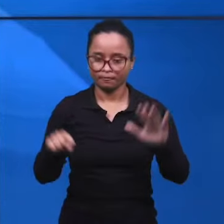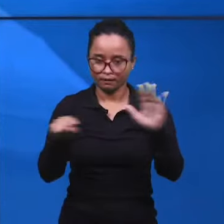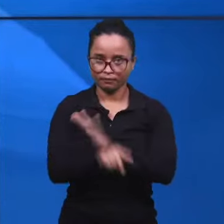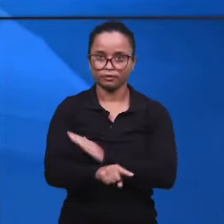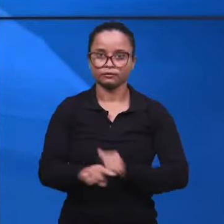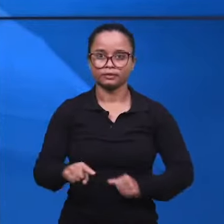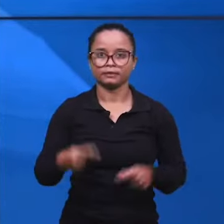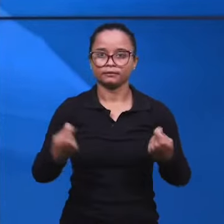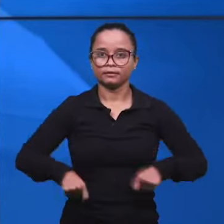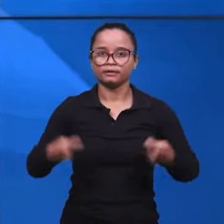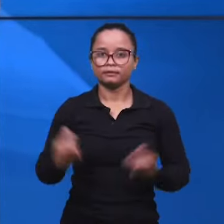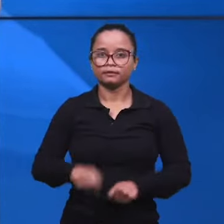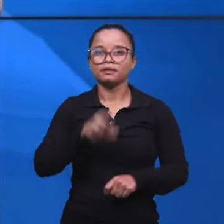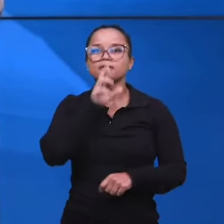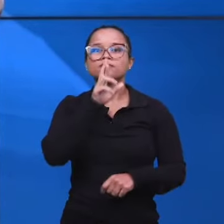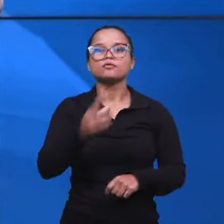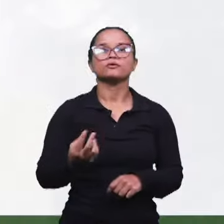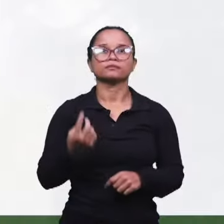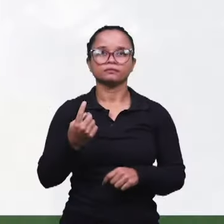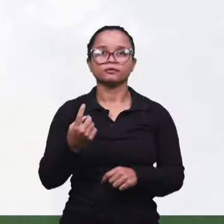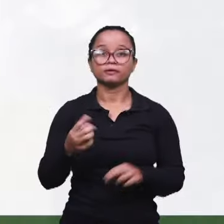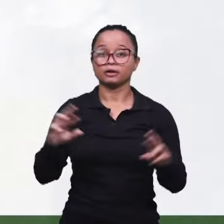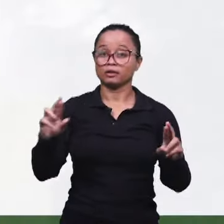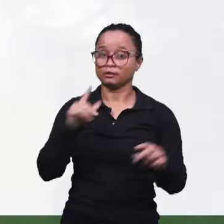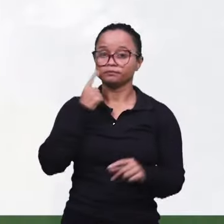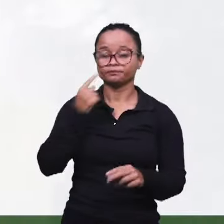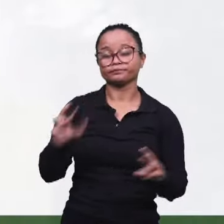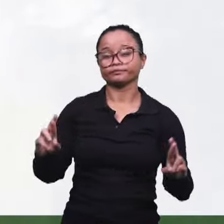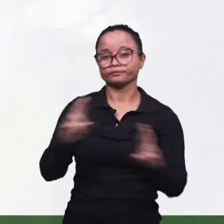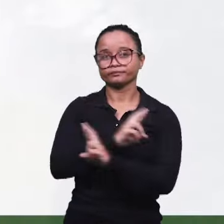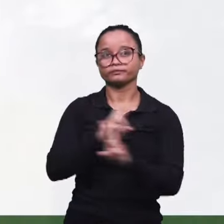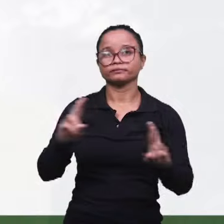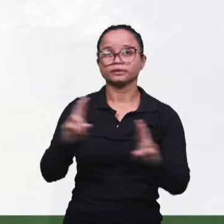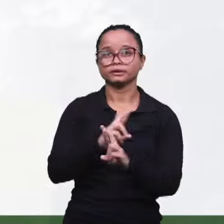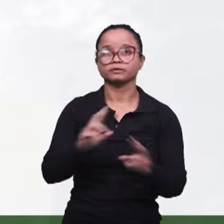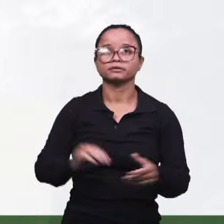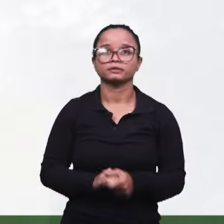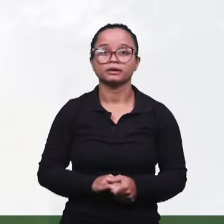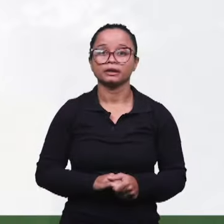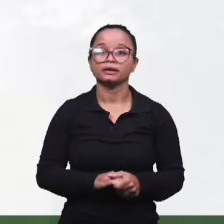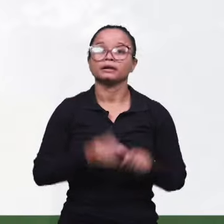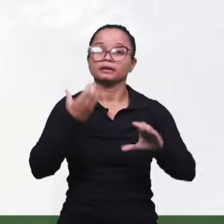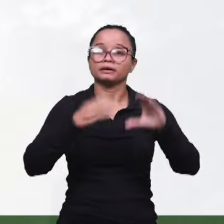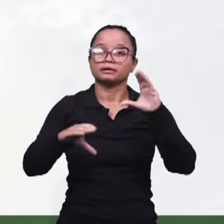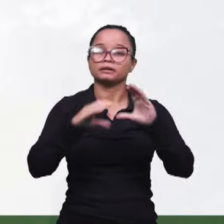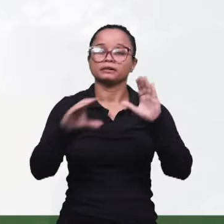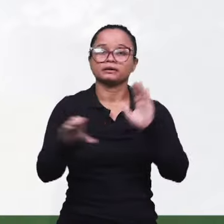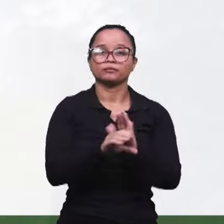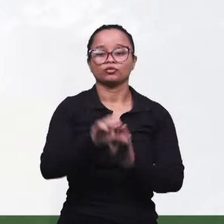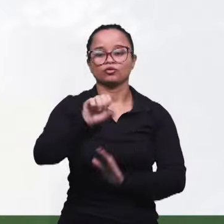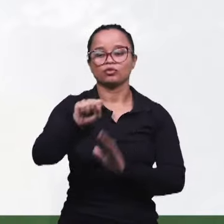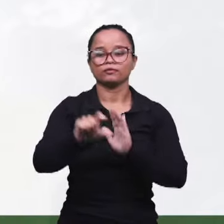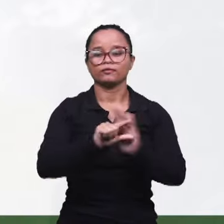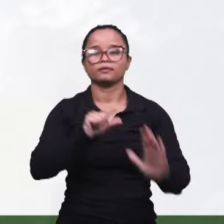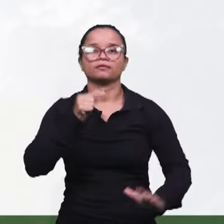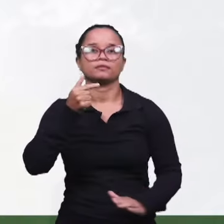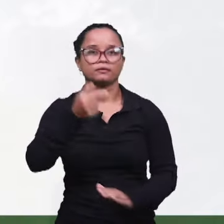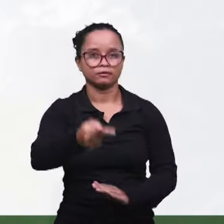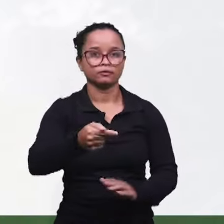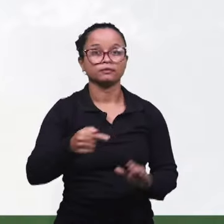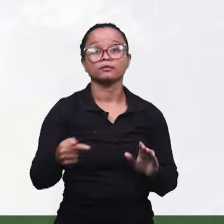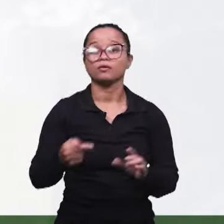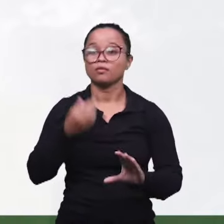que vai exigir uma resposta só, que é a seguinte. Faça a correlação entre o que está escrito em Cantares, capítulo 8, verso 7,